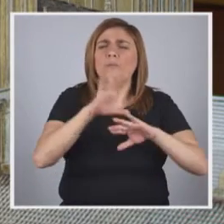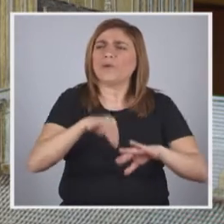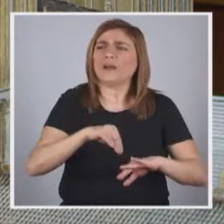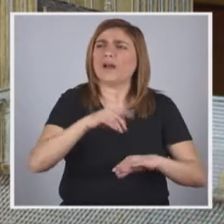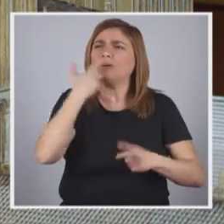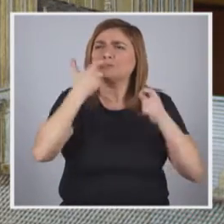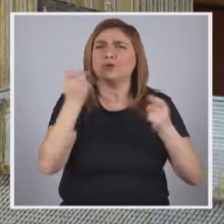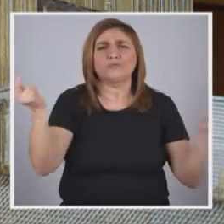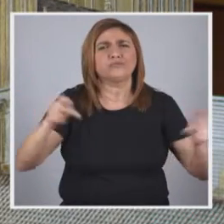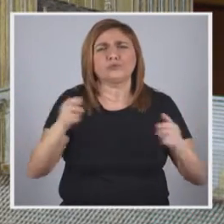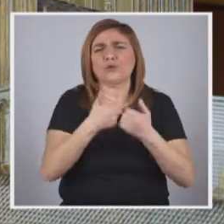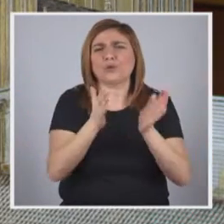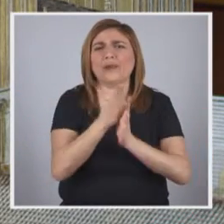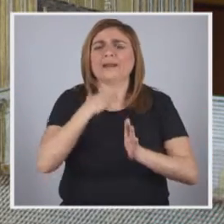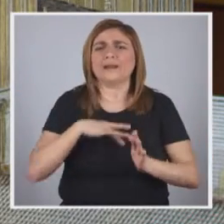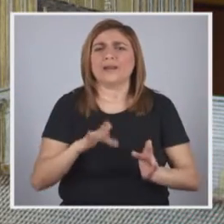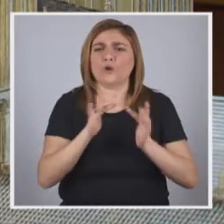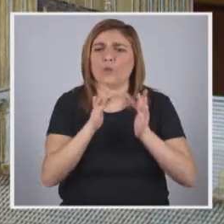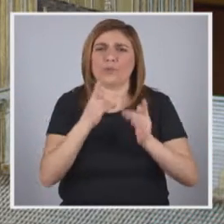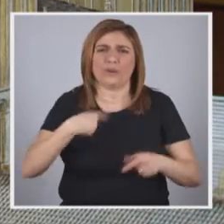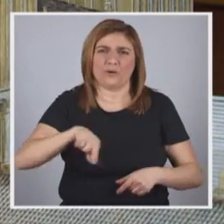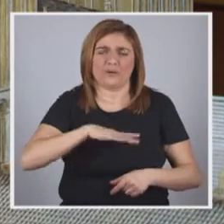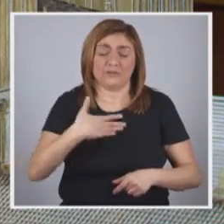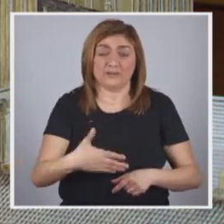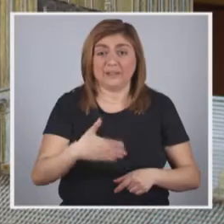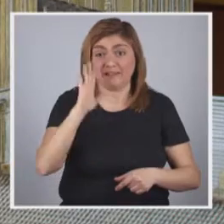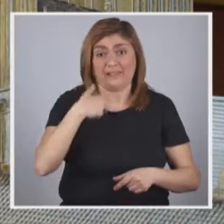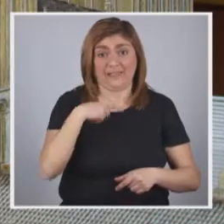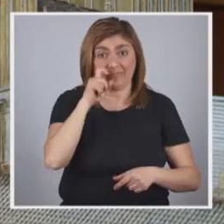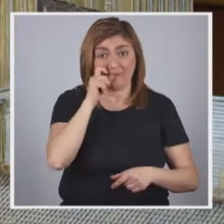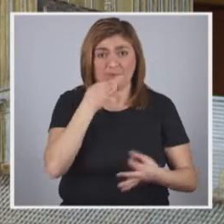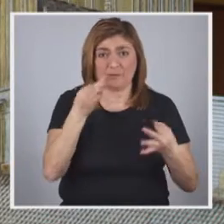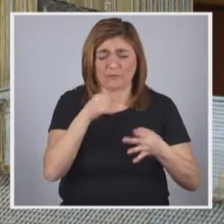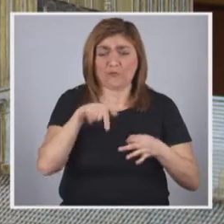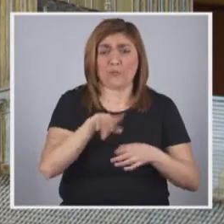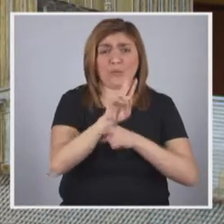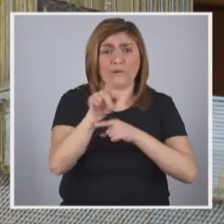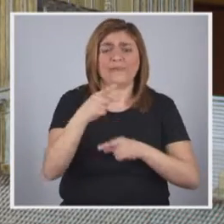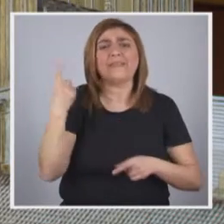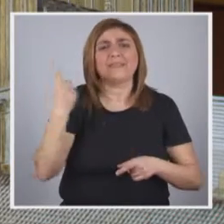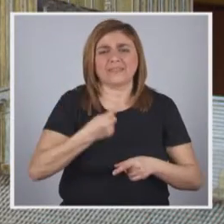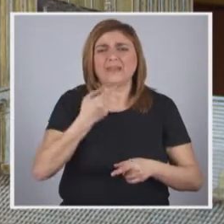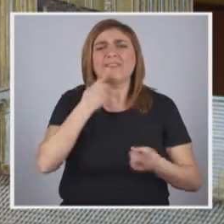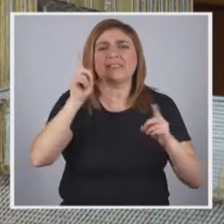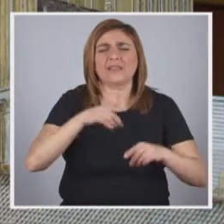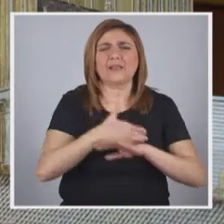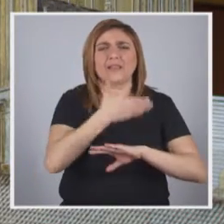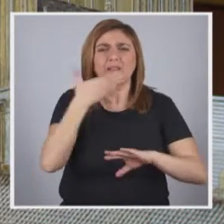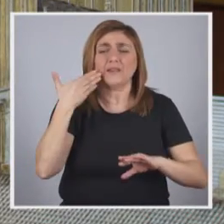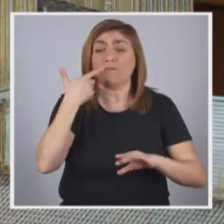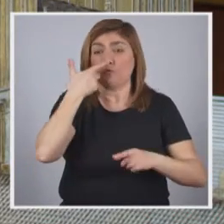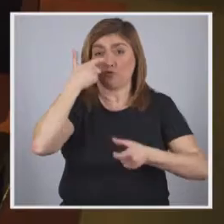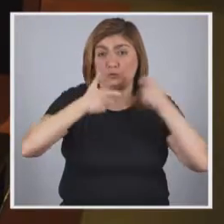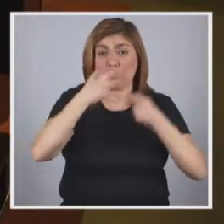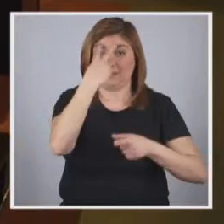receber todo o tipo de pessoas que queiram ter contato connosco. E se nós defendemos que os museus devem ser também acessíveis